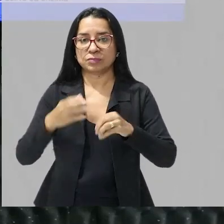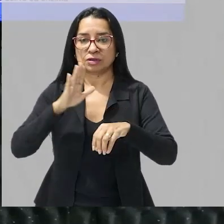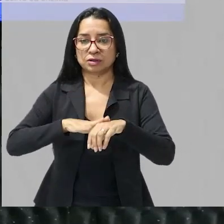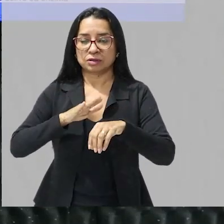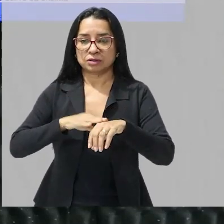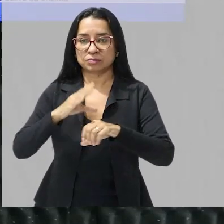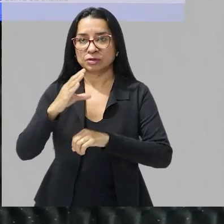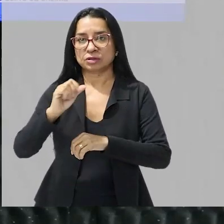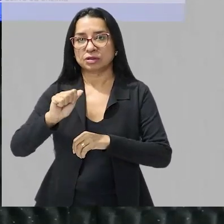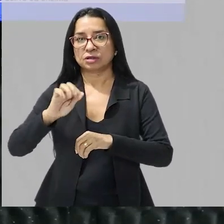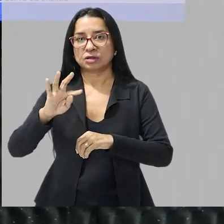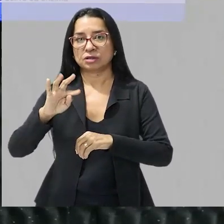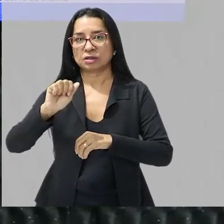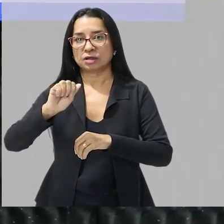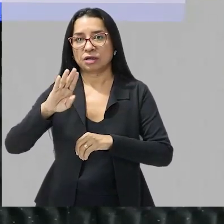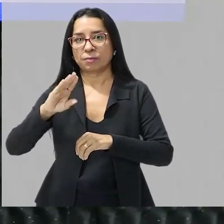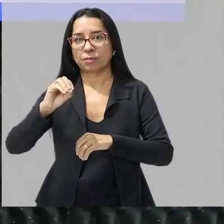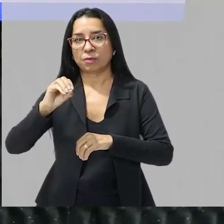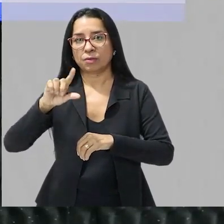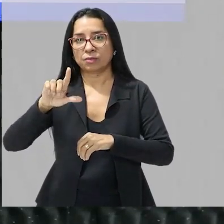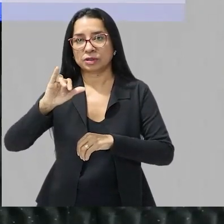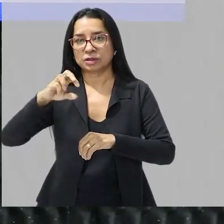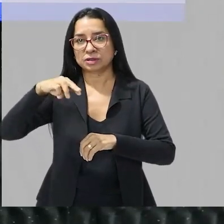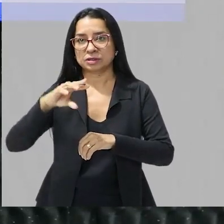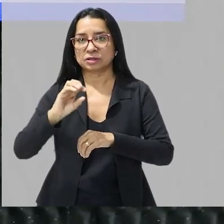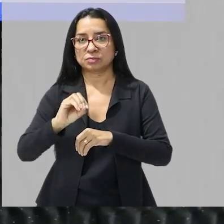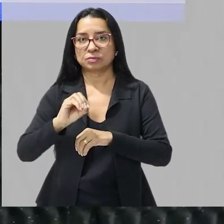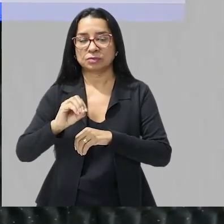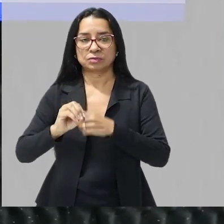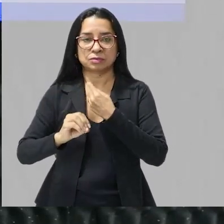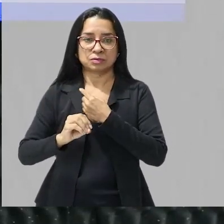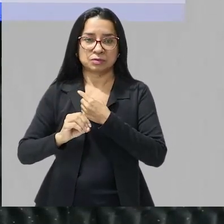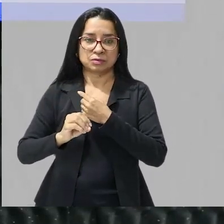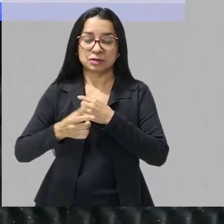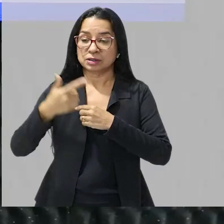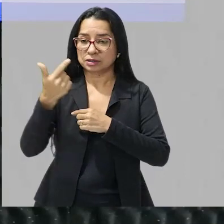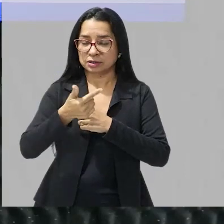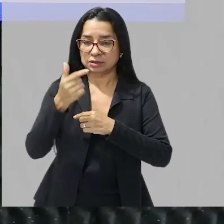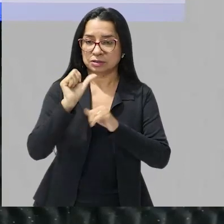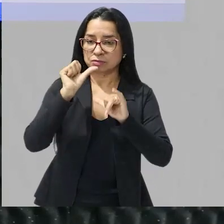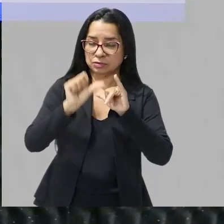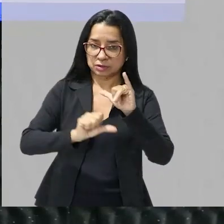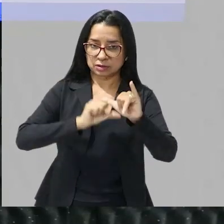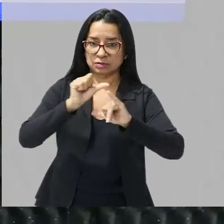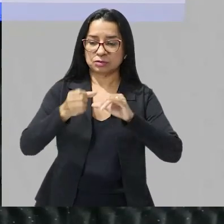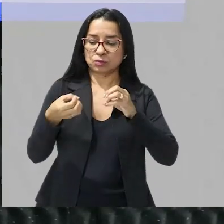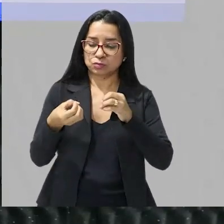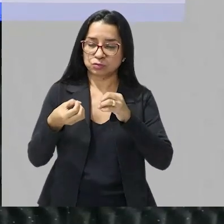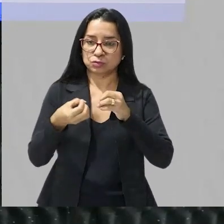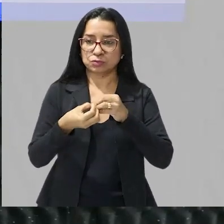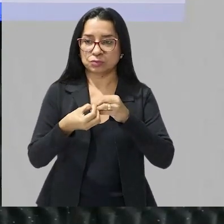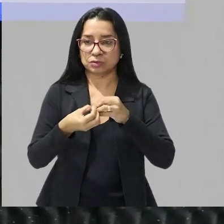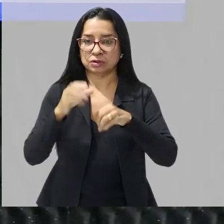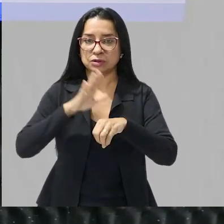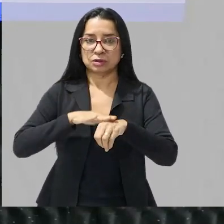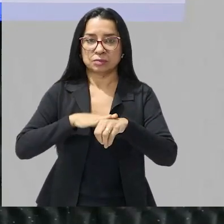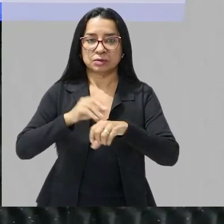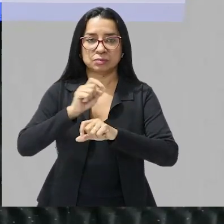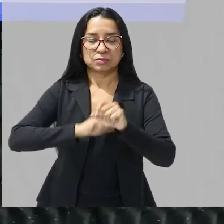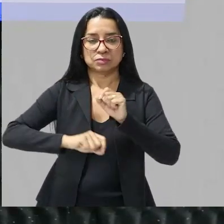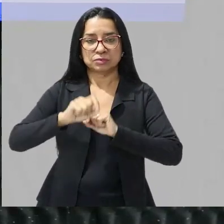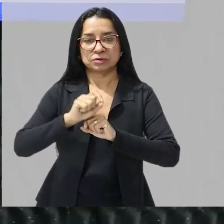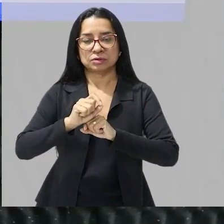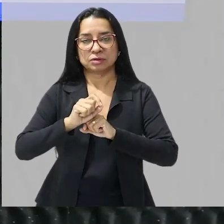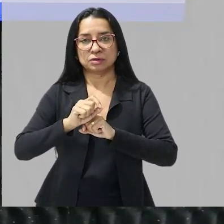catabolismo e na segunda reação se é uma reação em que eu junto duas moléculas numa só nós chamamos